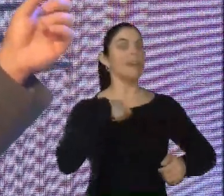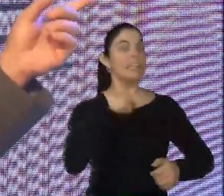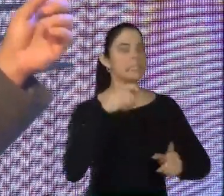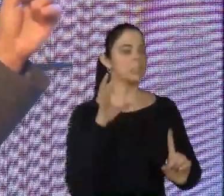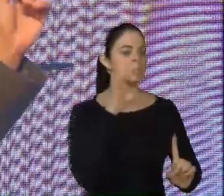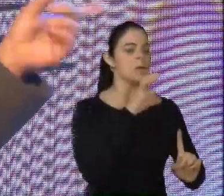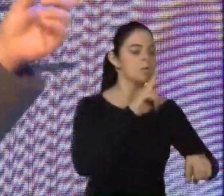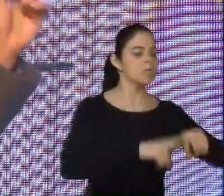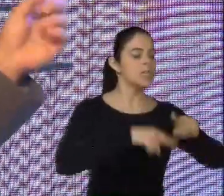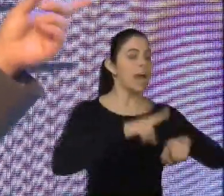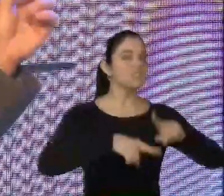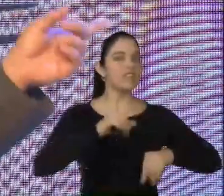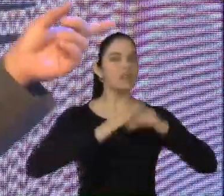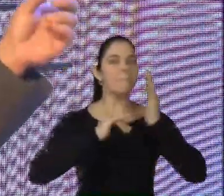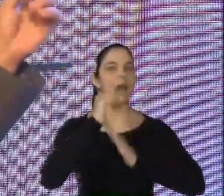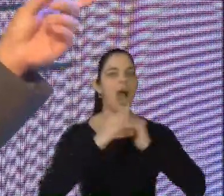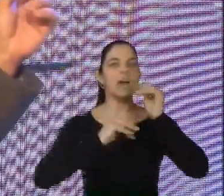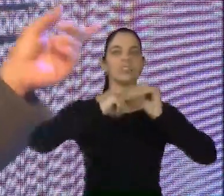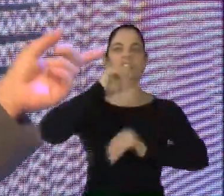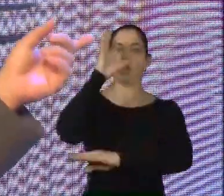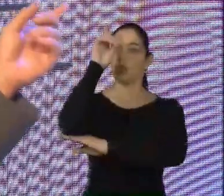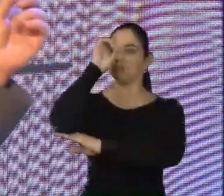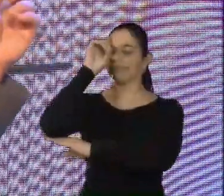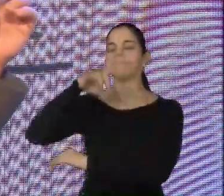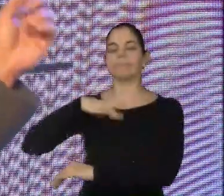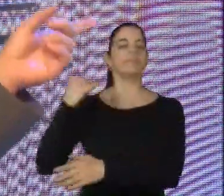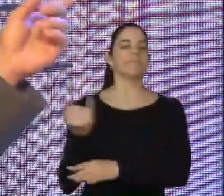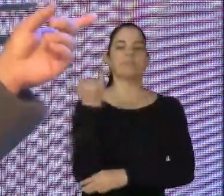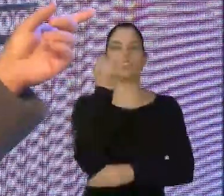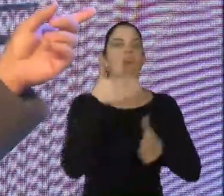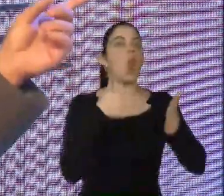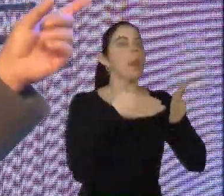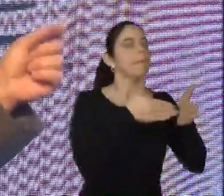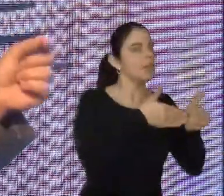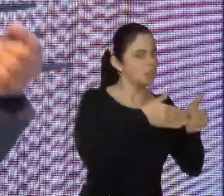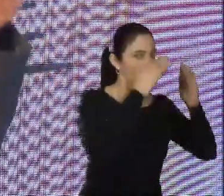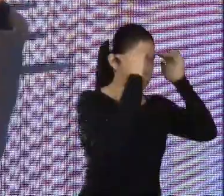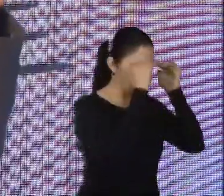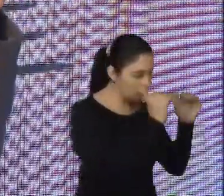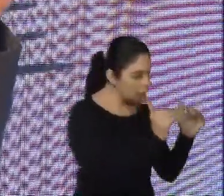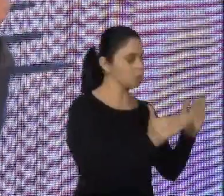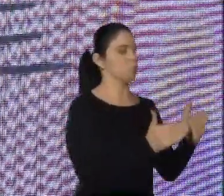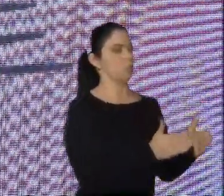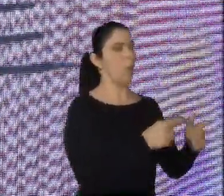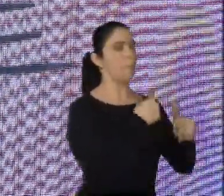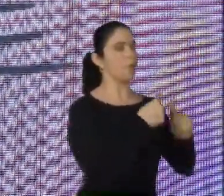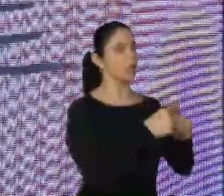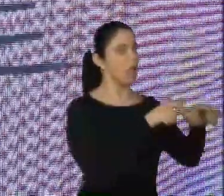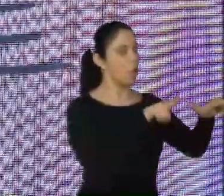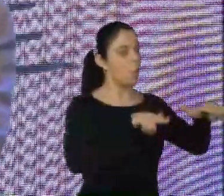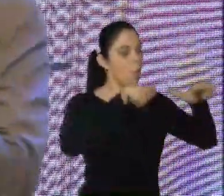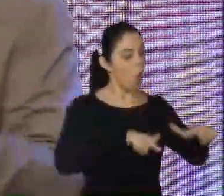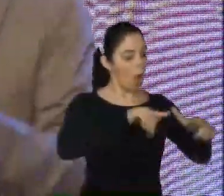minhas práticas, atividade física regular dentro do limite de cada pessoa. Isso porque nós vivemos no mundo físico, a